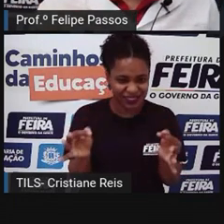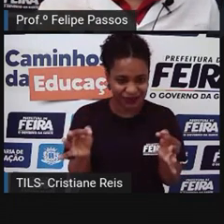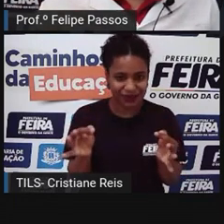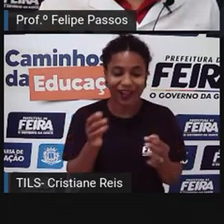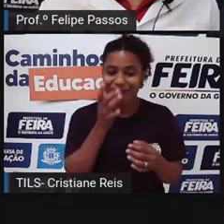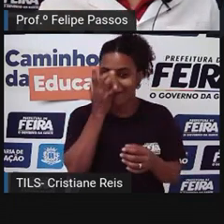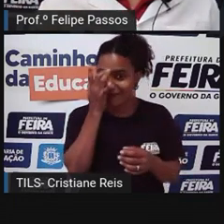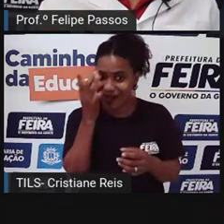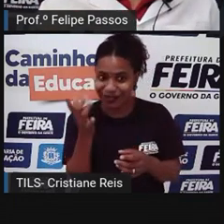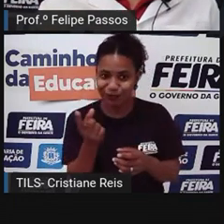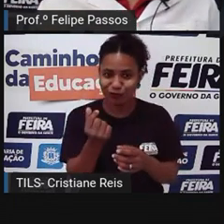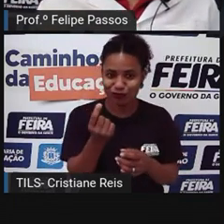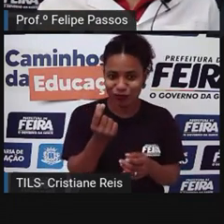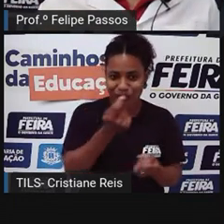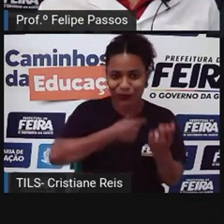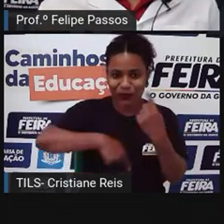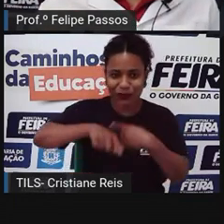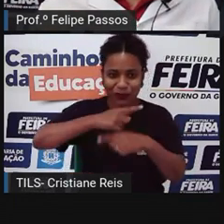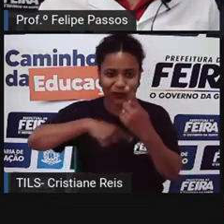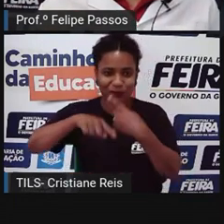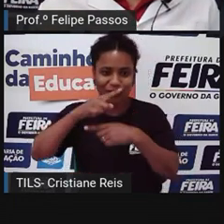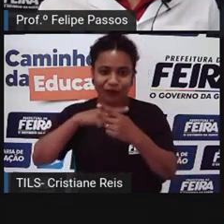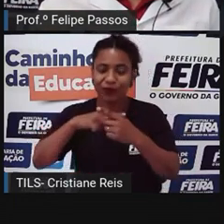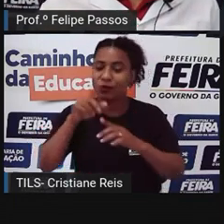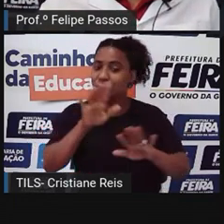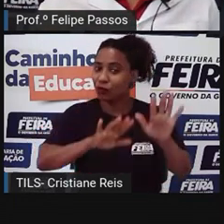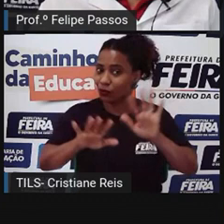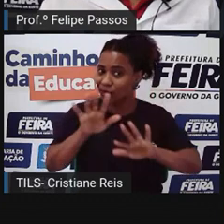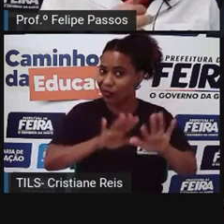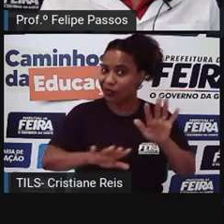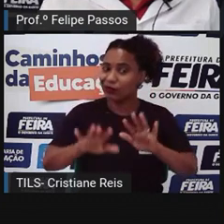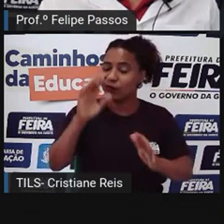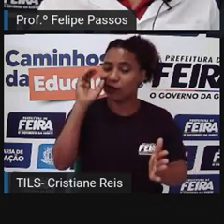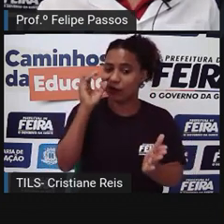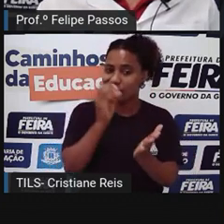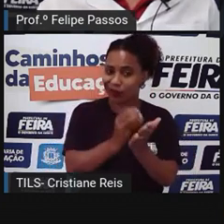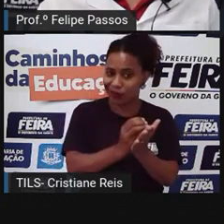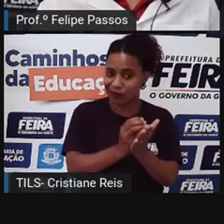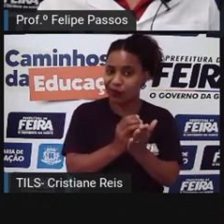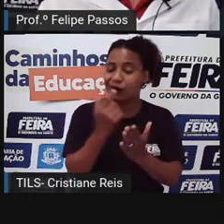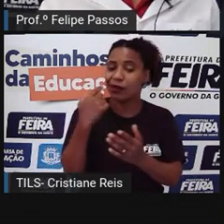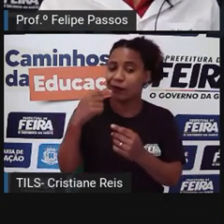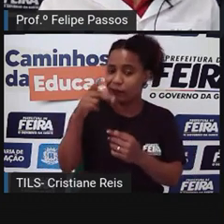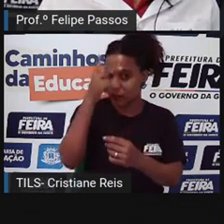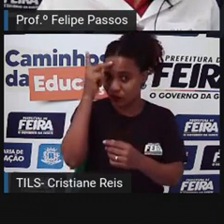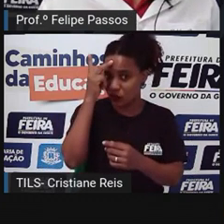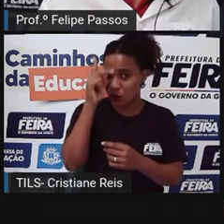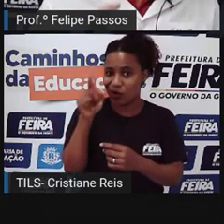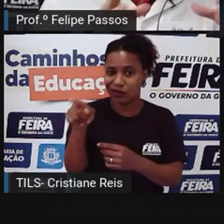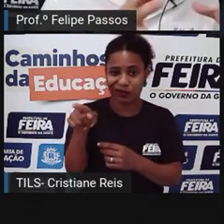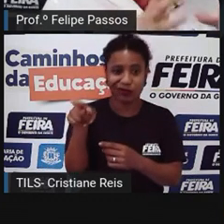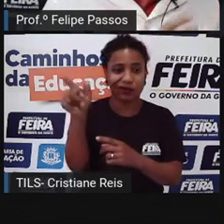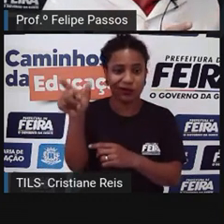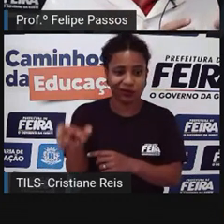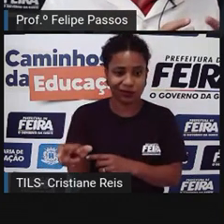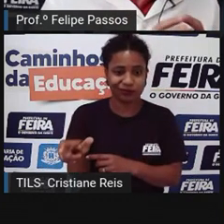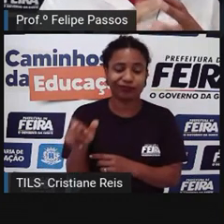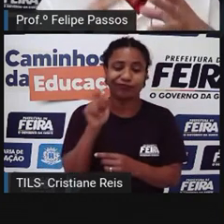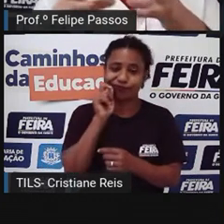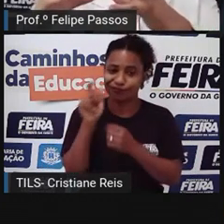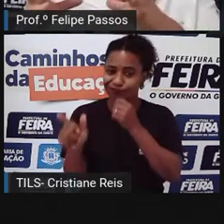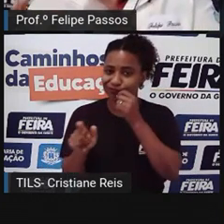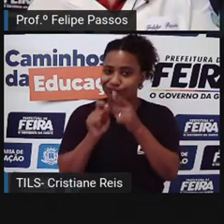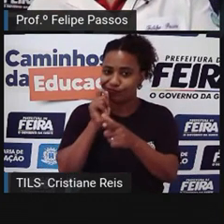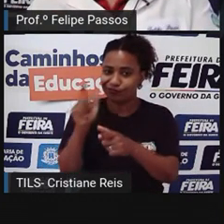ganhar dinheiro, mas você pode sofrer consequências, é crime, você está prejudicando outra pessoa. E aí a gente viu a questão do direito de